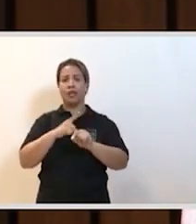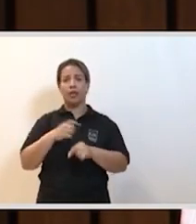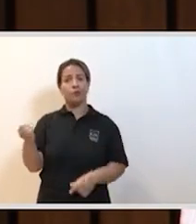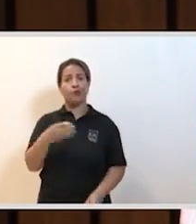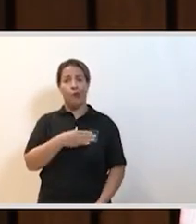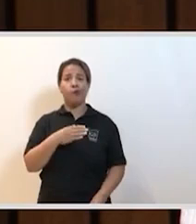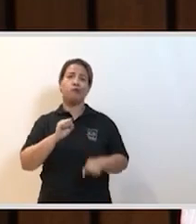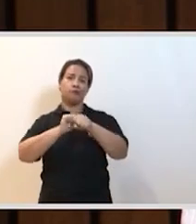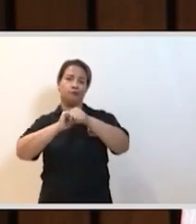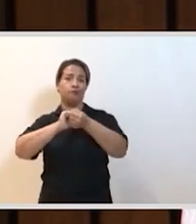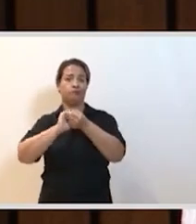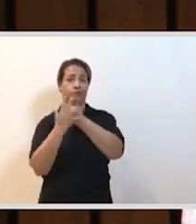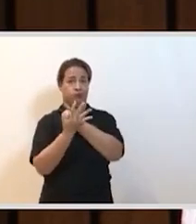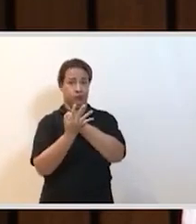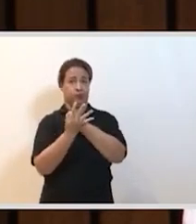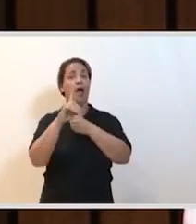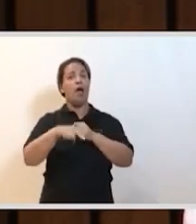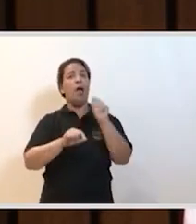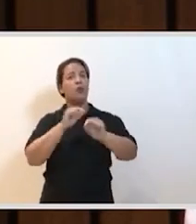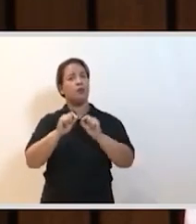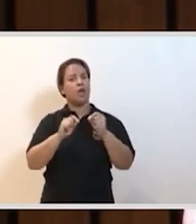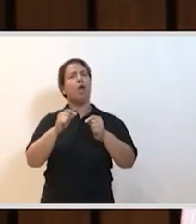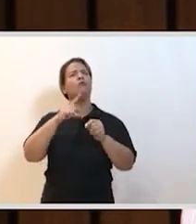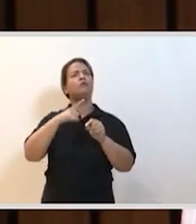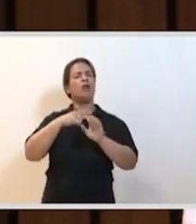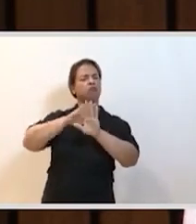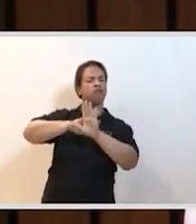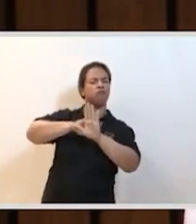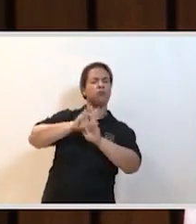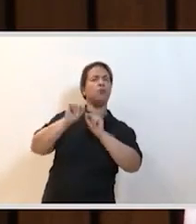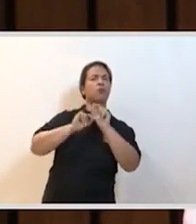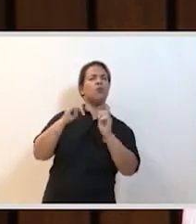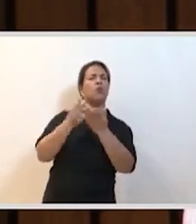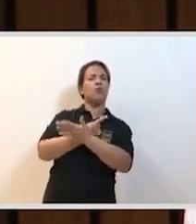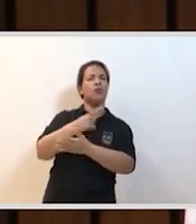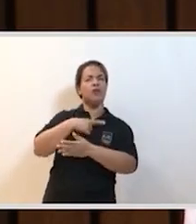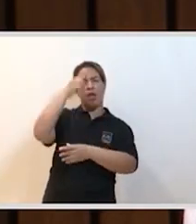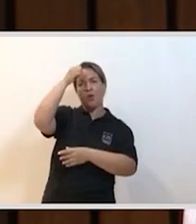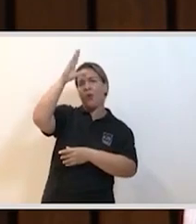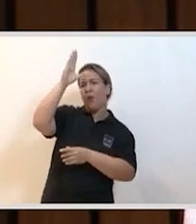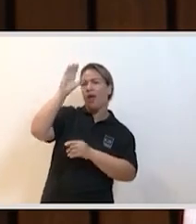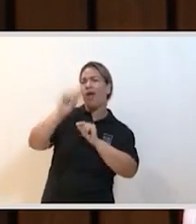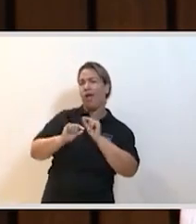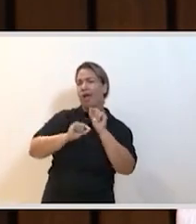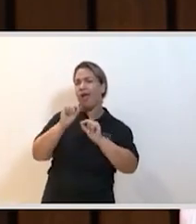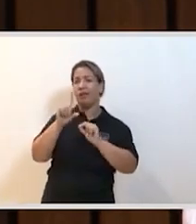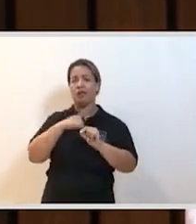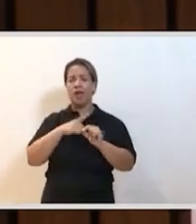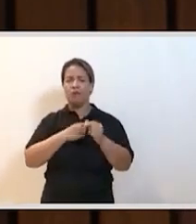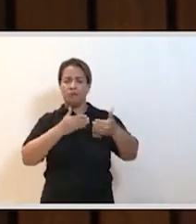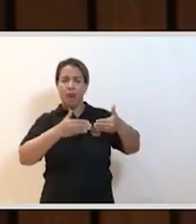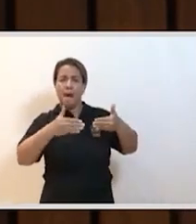novo coronavírus, que, na verdade, estão por trás do conhecimento que ditou